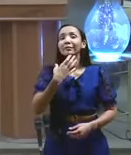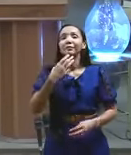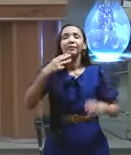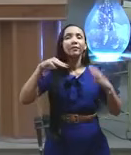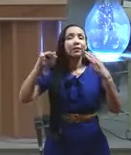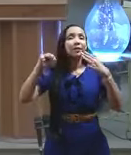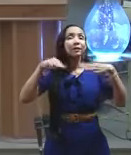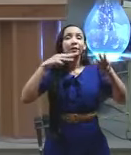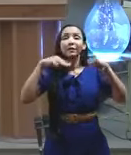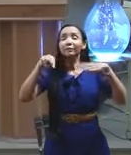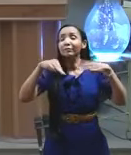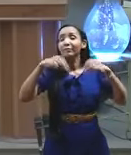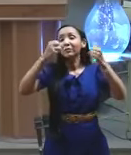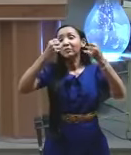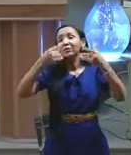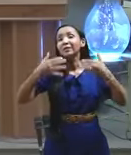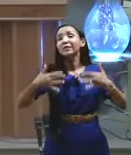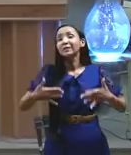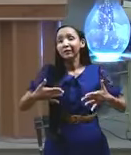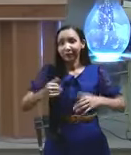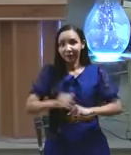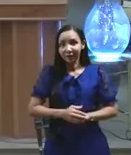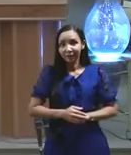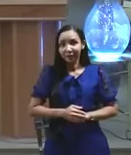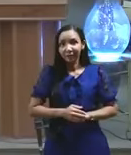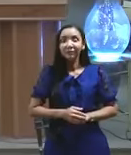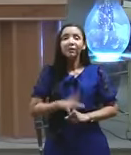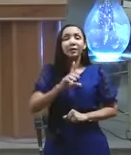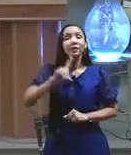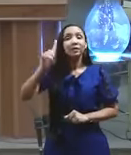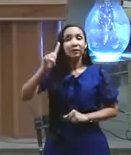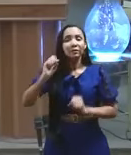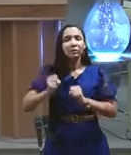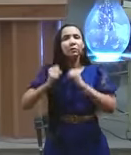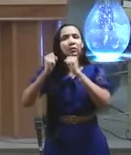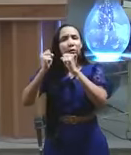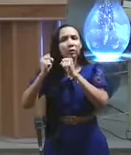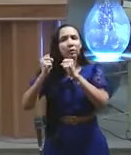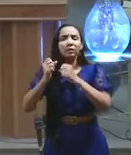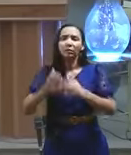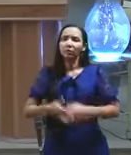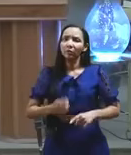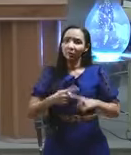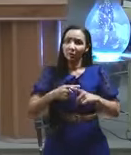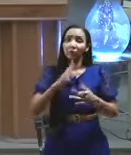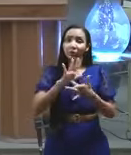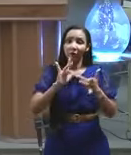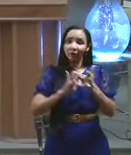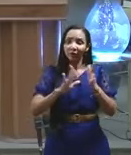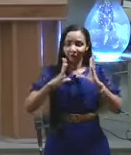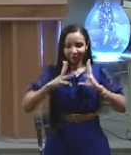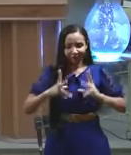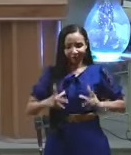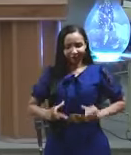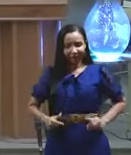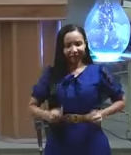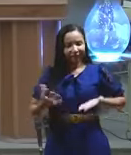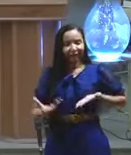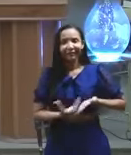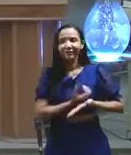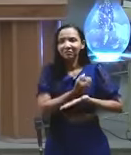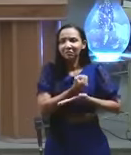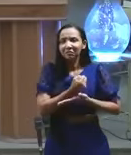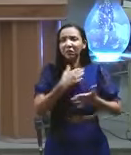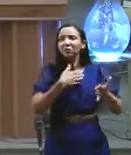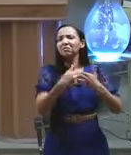está derrotado fala mal da minha vida mas eu não quero saber por Jesus Cristo eu fui santificado entendeu eu não quero mais